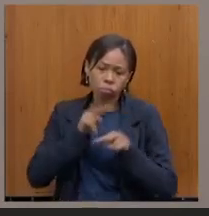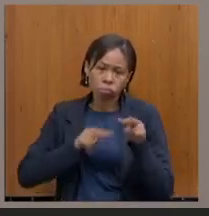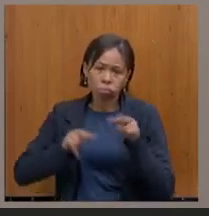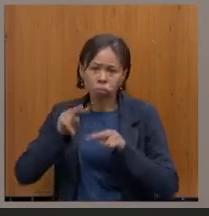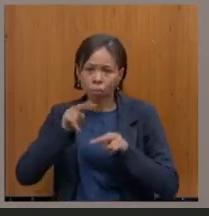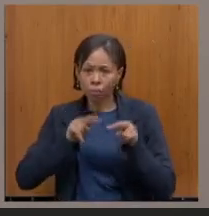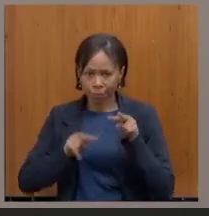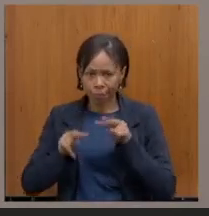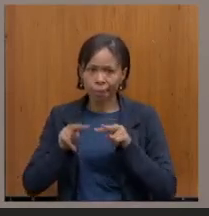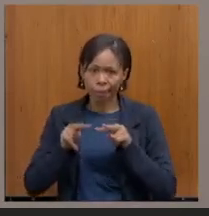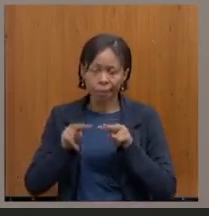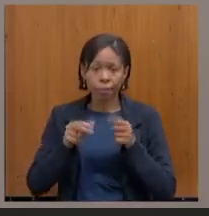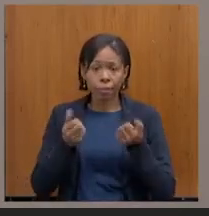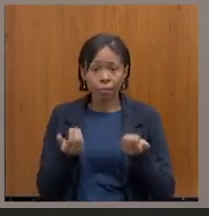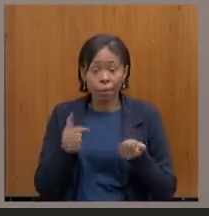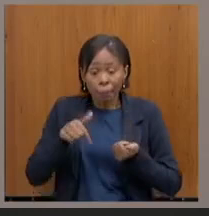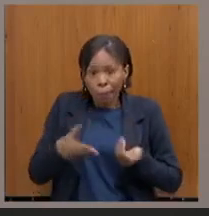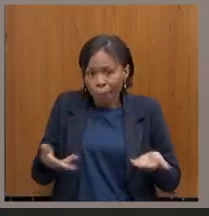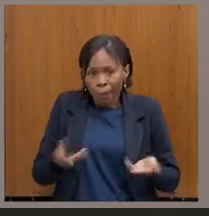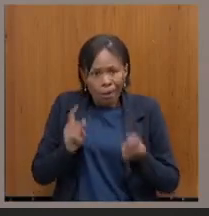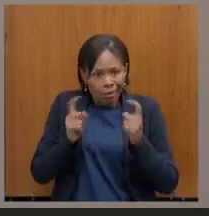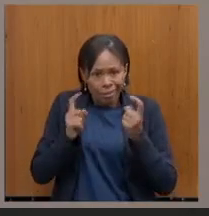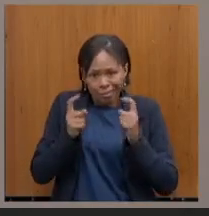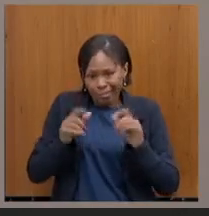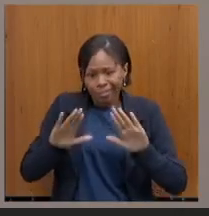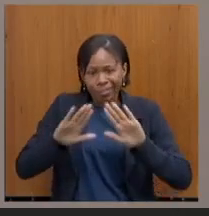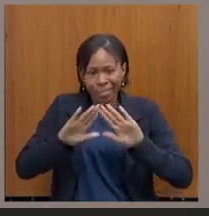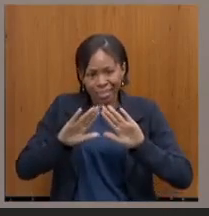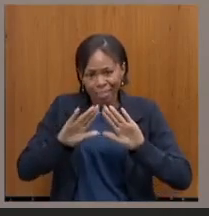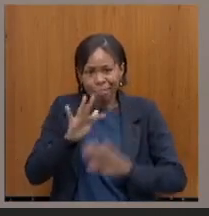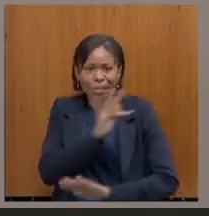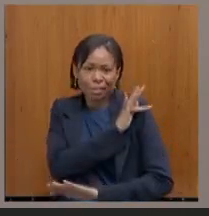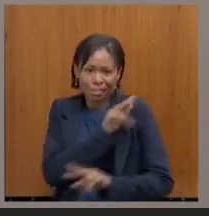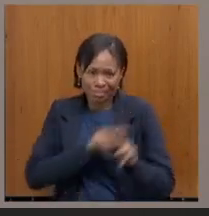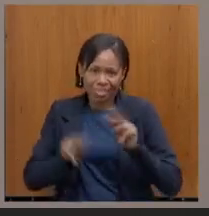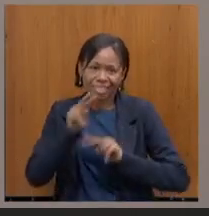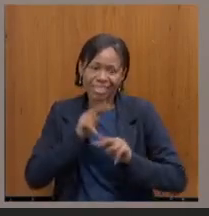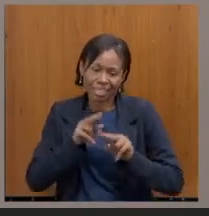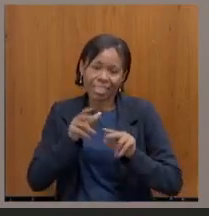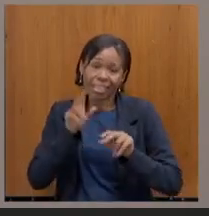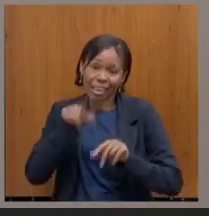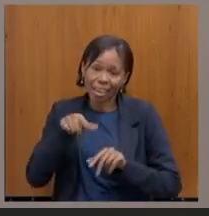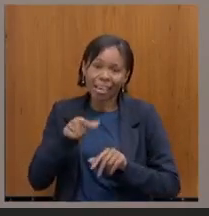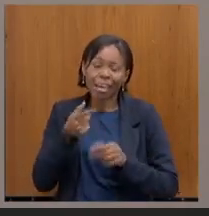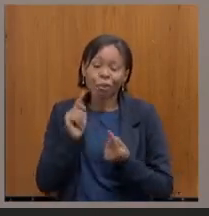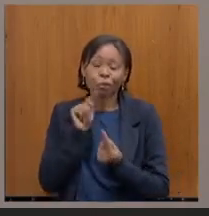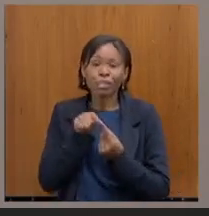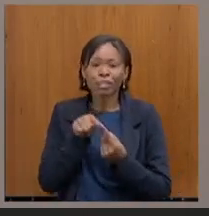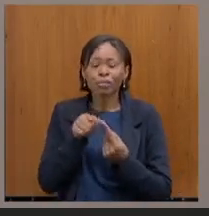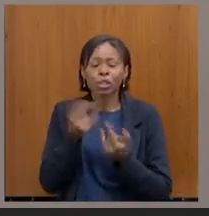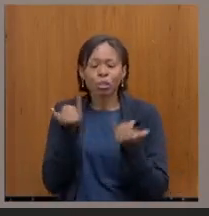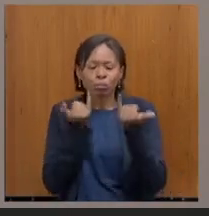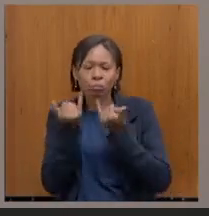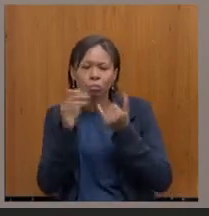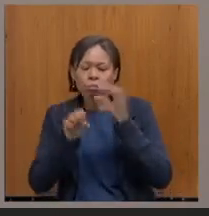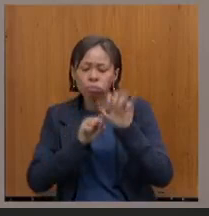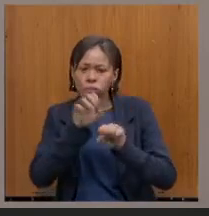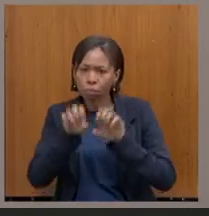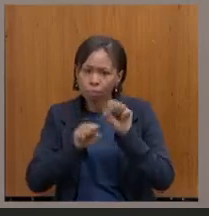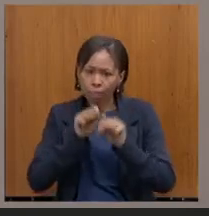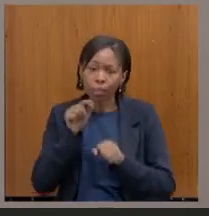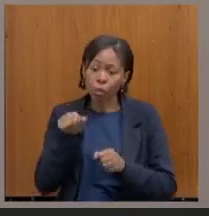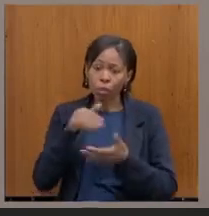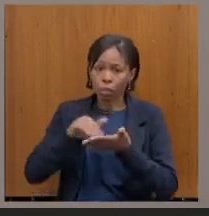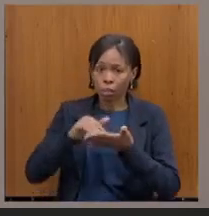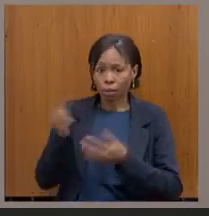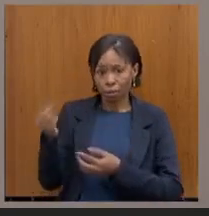Assembleia fiscaliza, que é um ato da gente buscar informações e o secretário com toda a disposição foi convidado e veio aqui para prestar esclarecimento e não